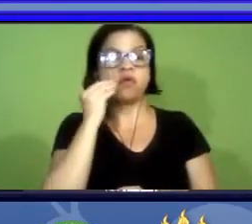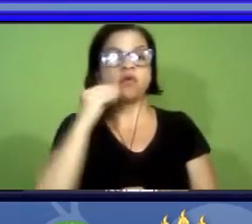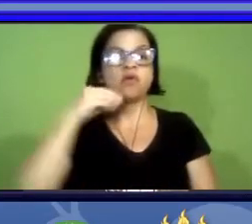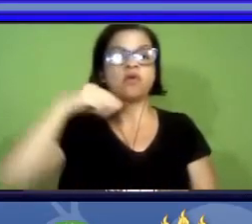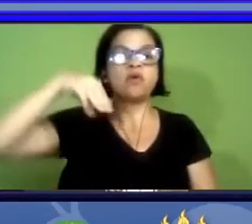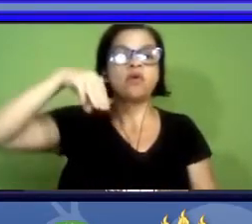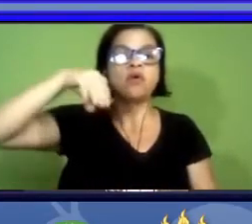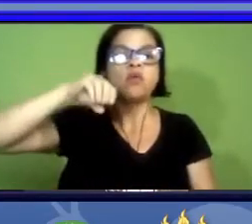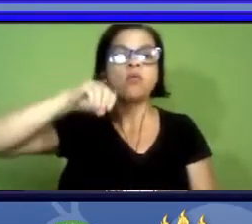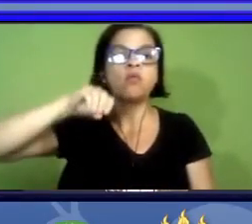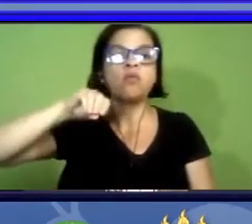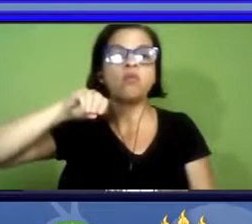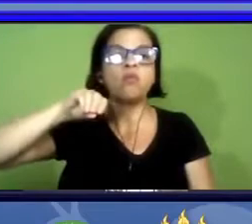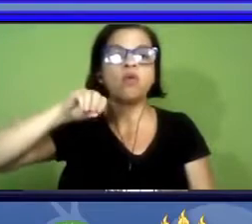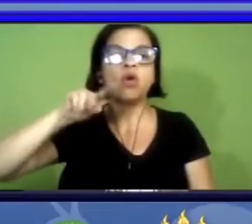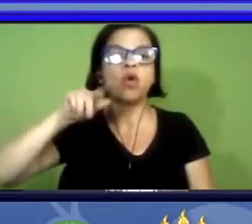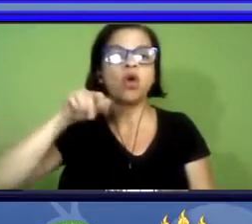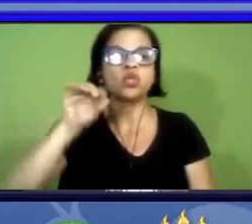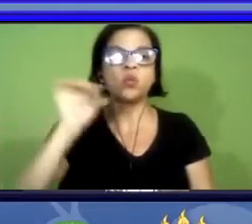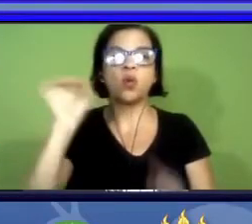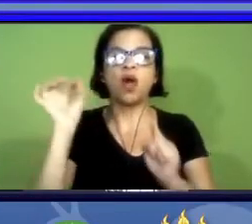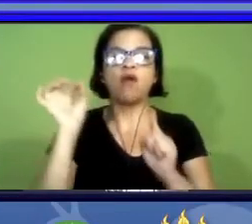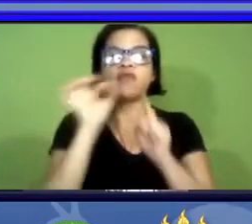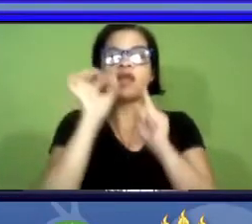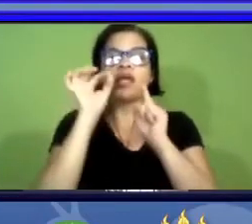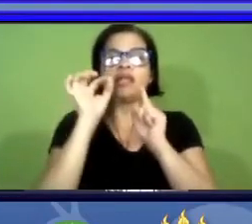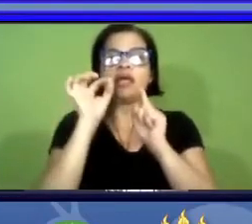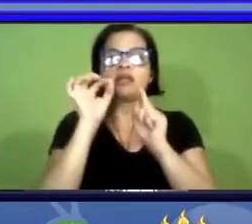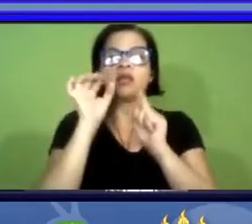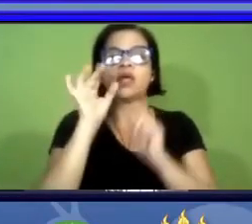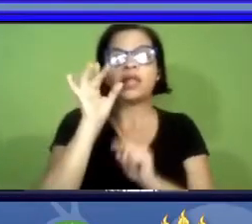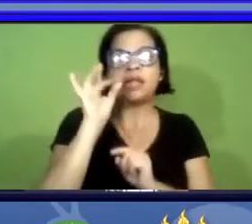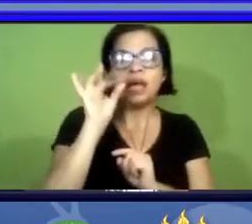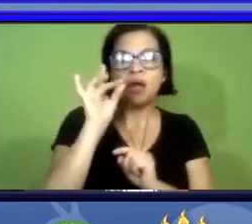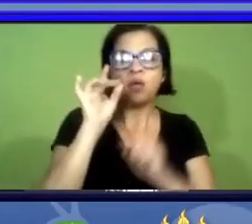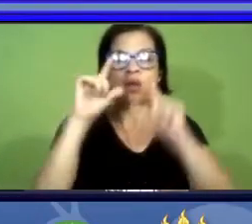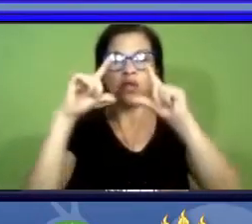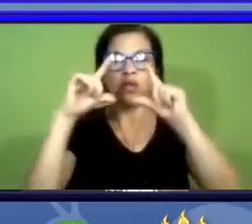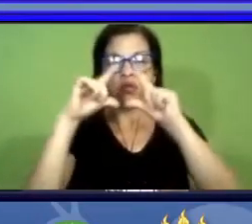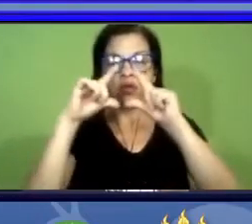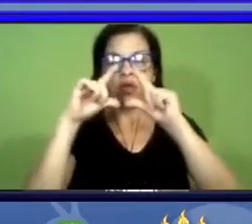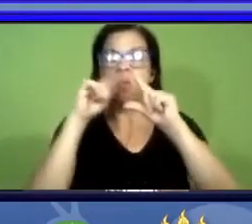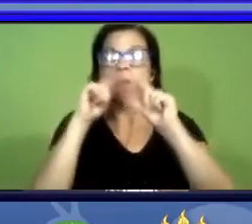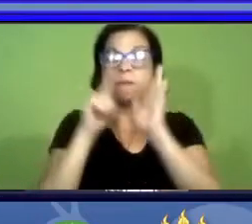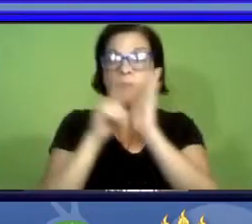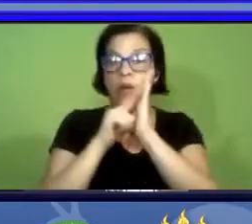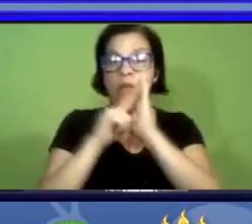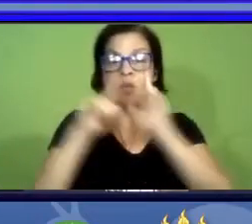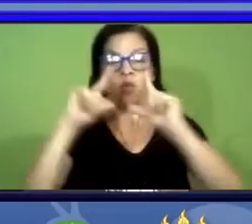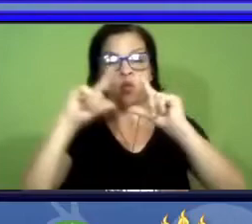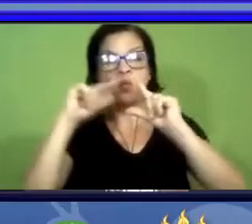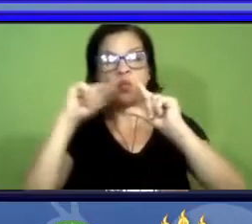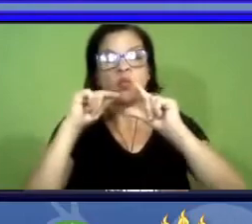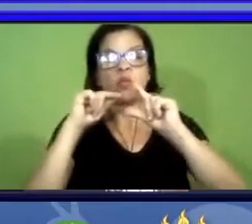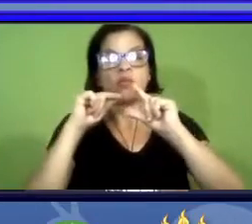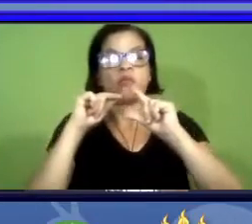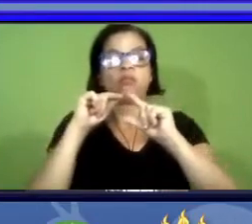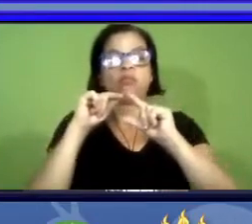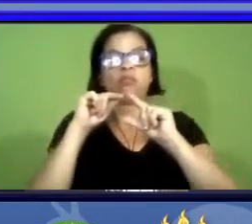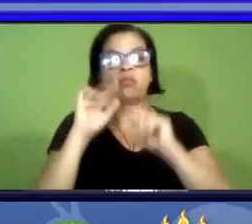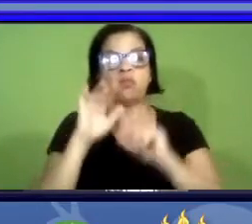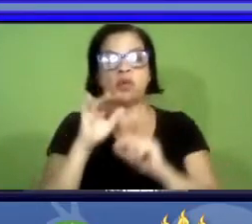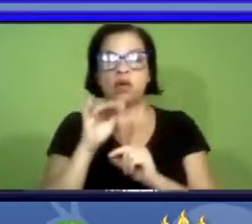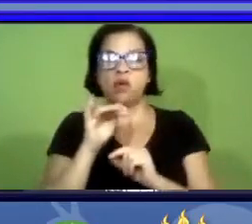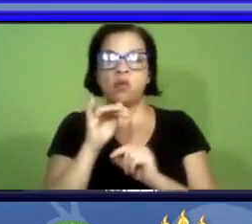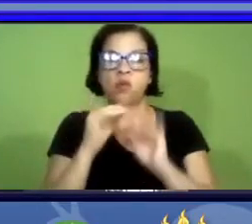está alfinetado e ele está colado num triângulo de papel é um exemplar